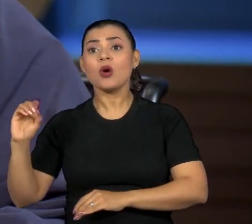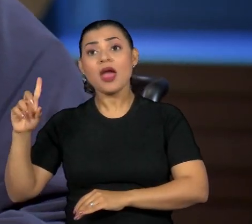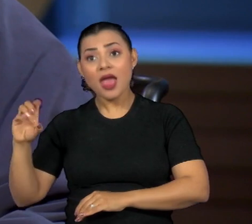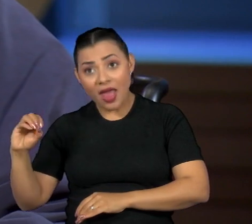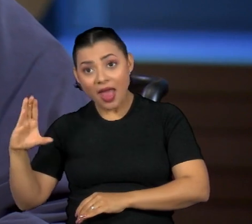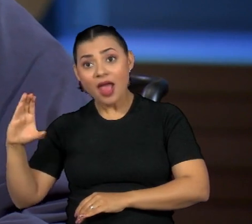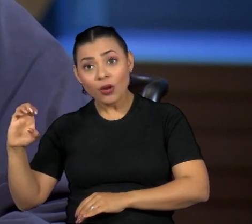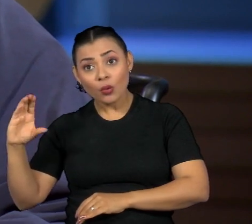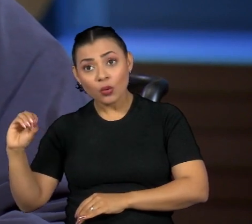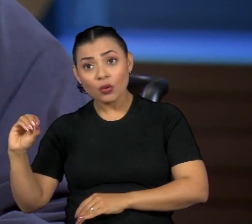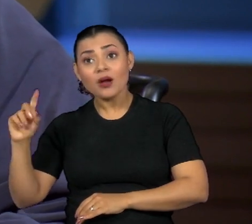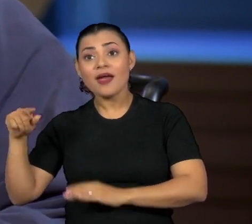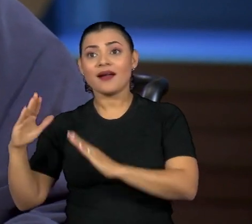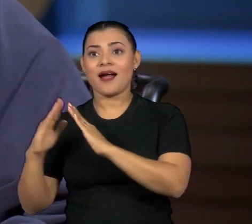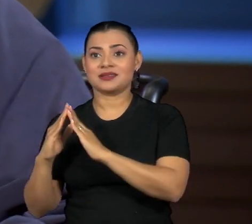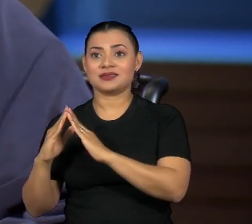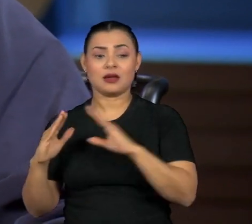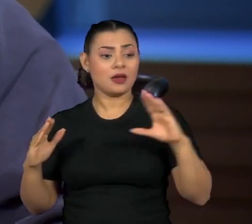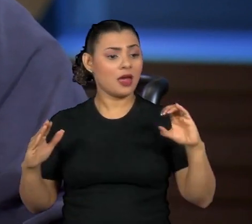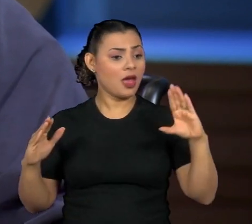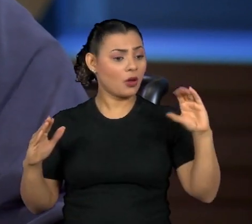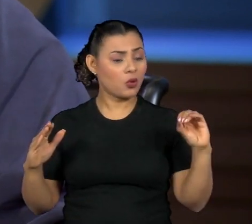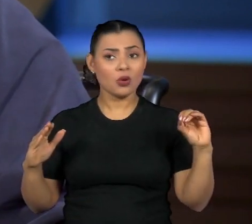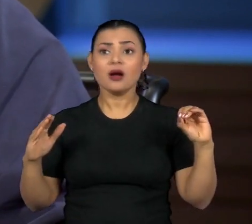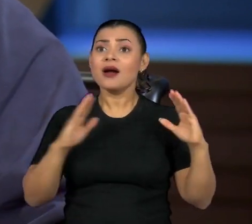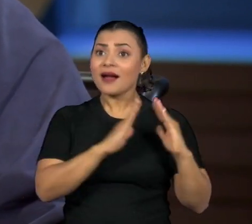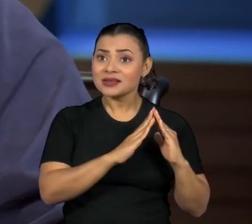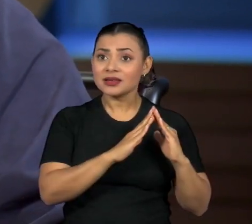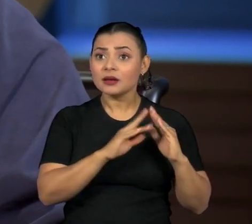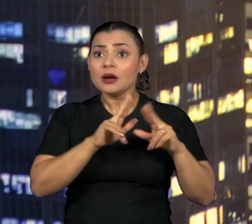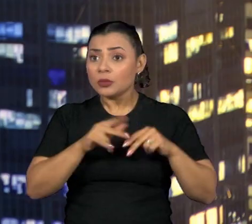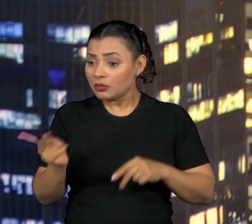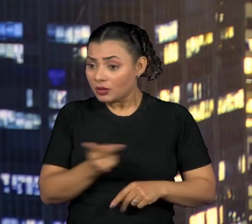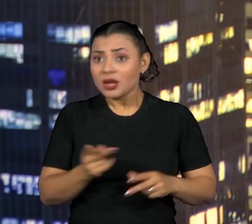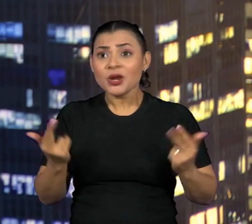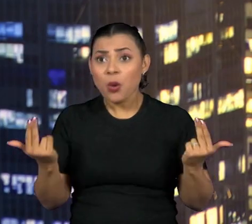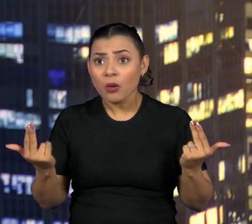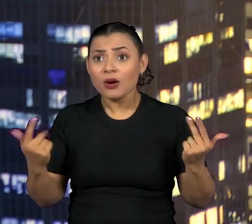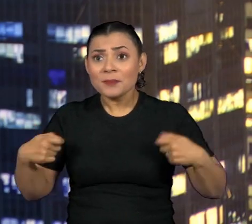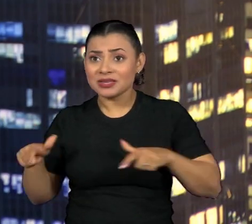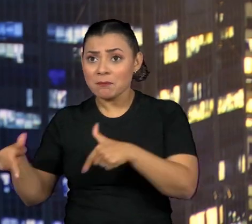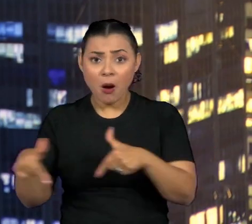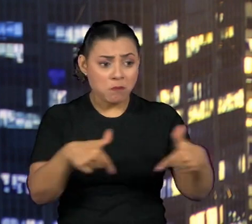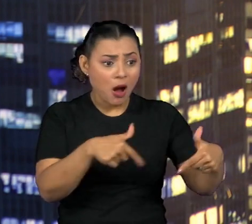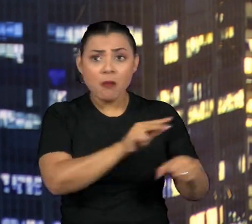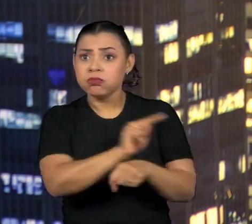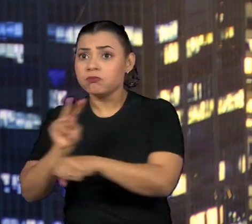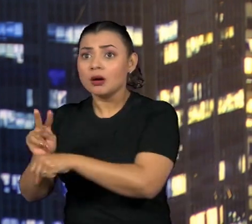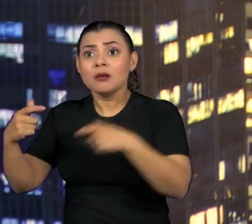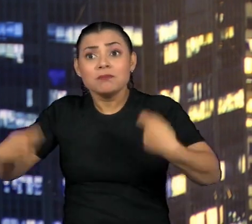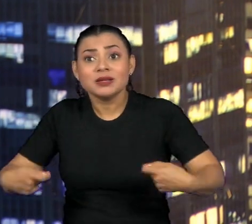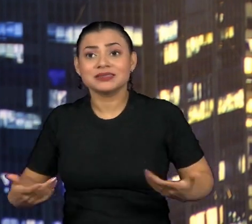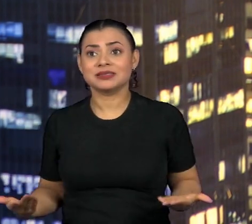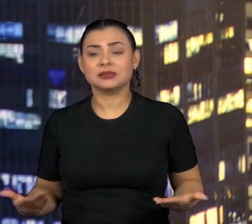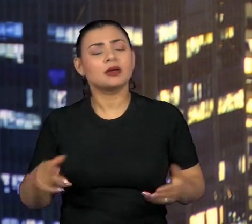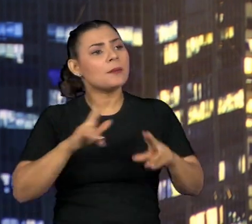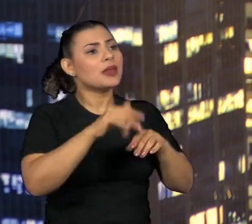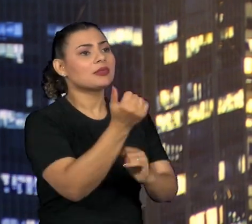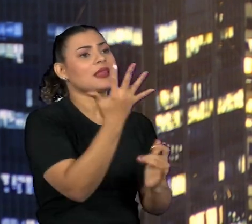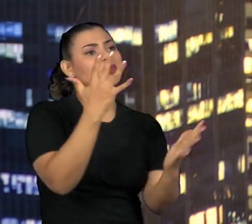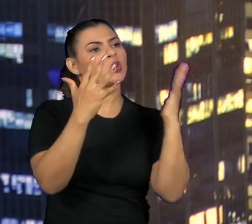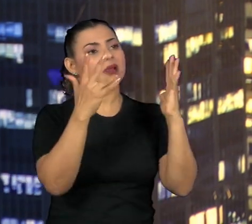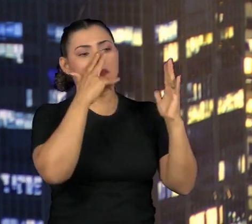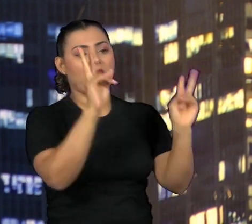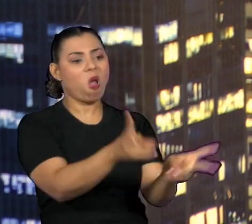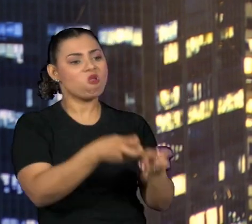para todos os seres vivos que vivem aqui, e não só nós, seres humanos. E o ser humano tem muito a visão de olhar para a natureza como um commodity,